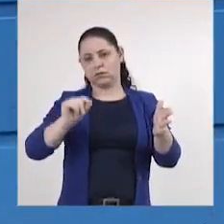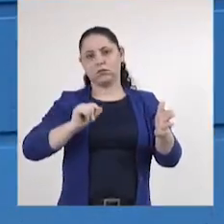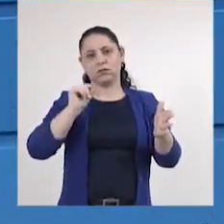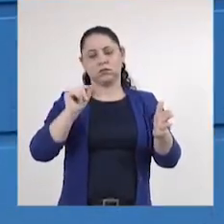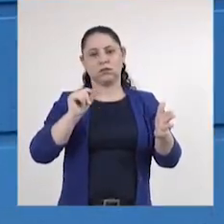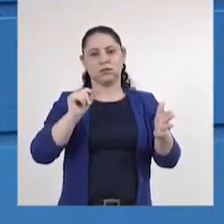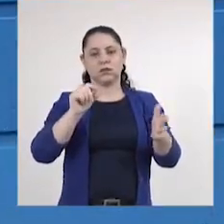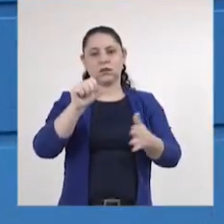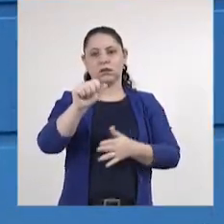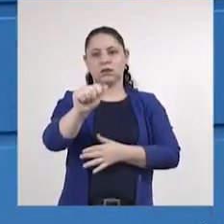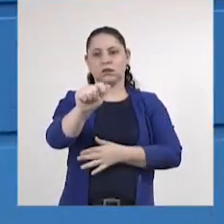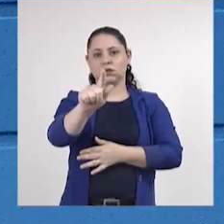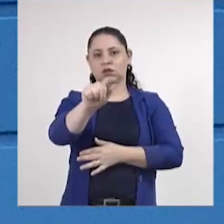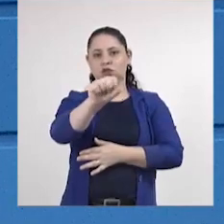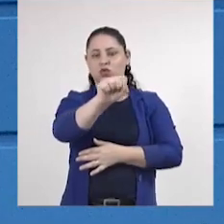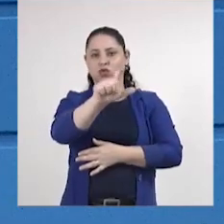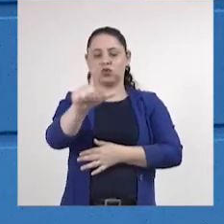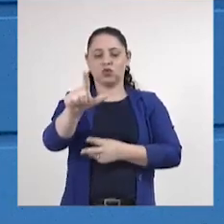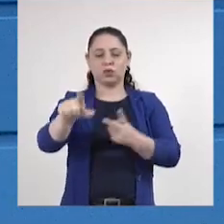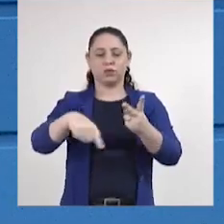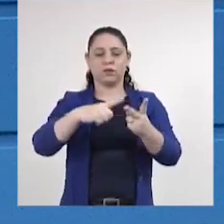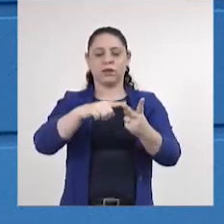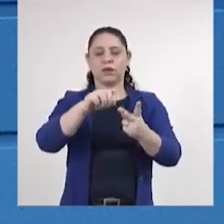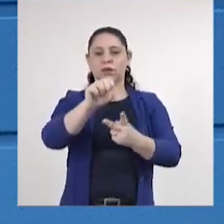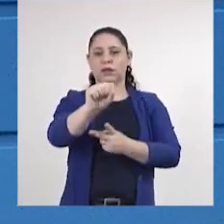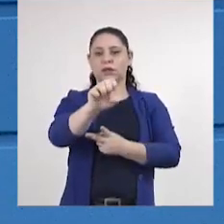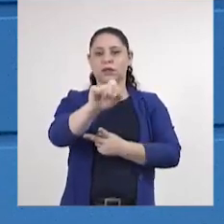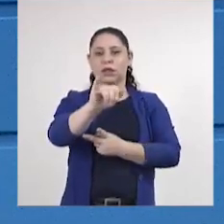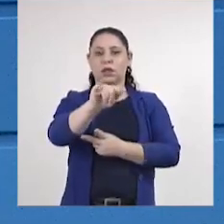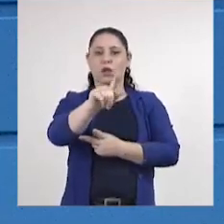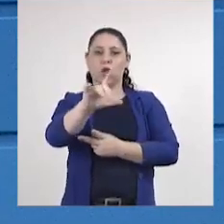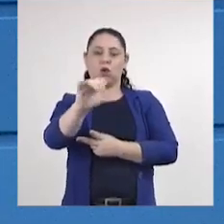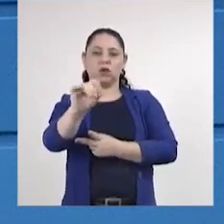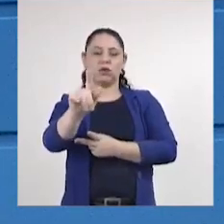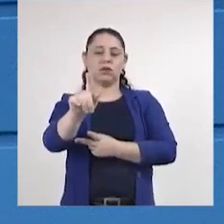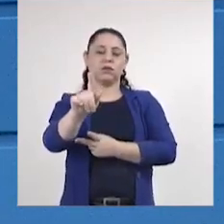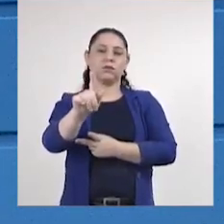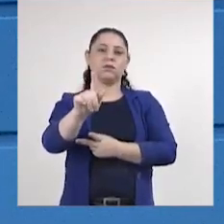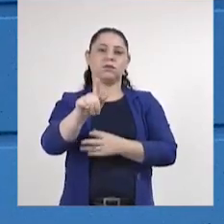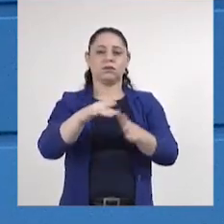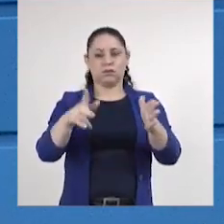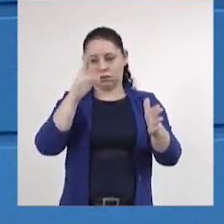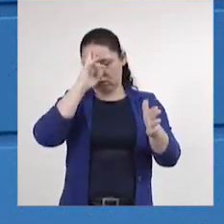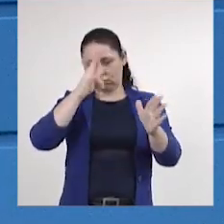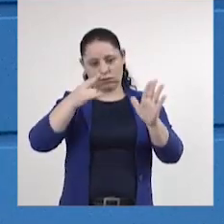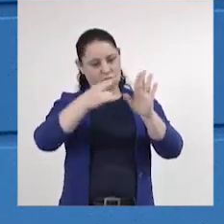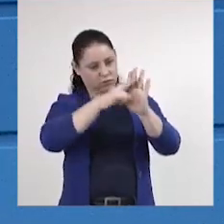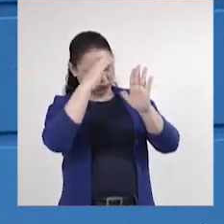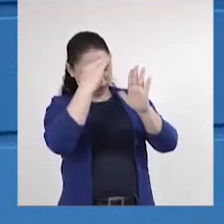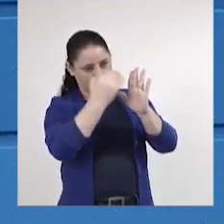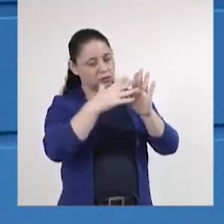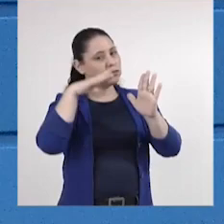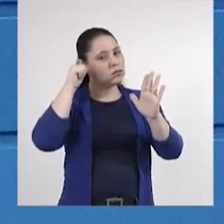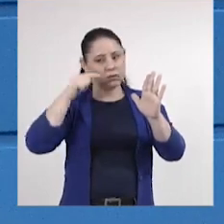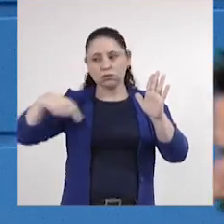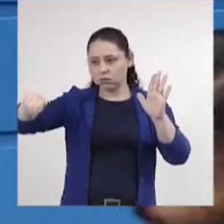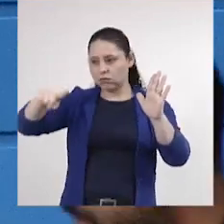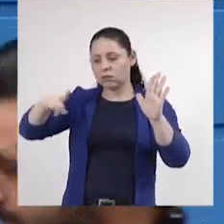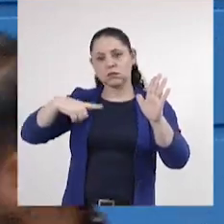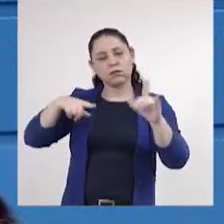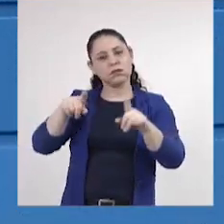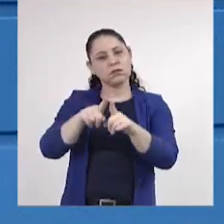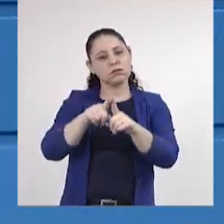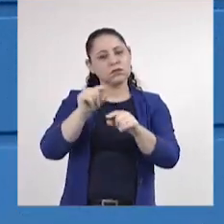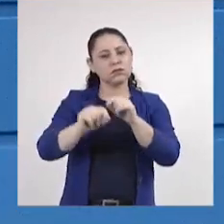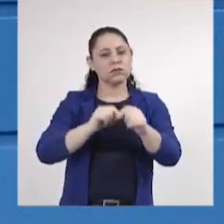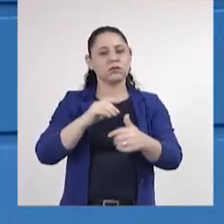a AGESU e para a CELOG, eu indico a mesa, observadas as disposições regimentais e após ouvido o douto